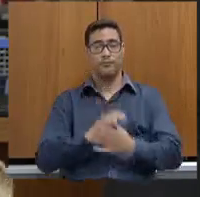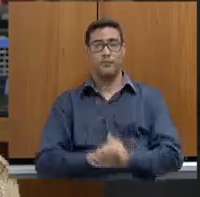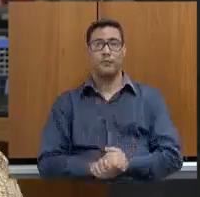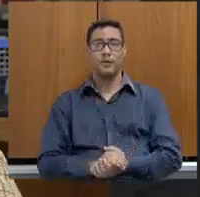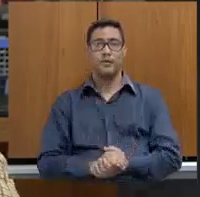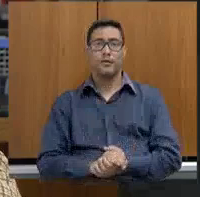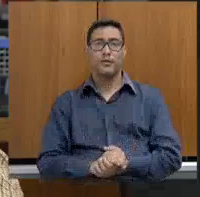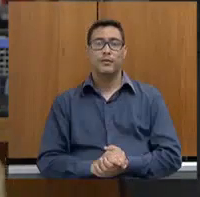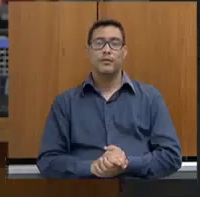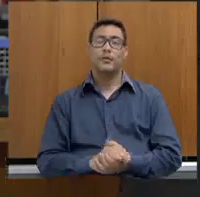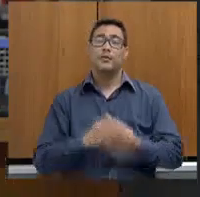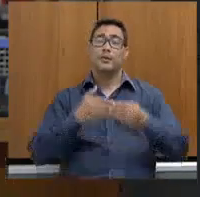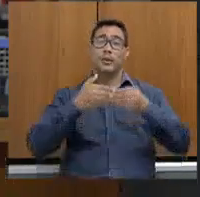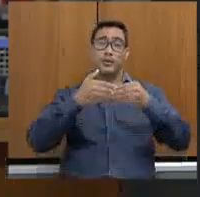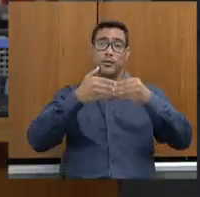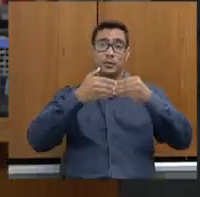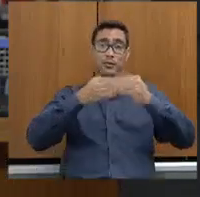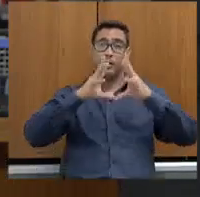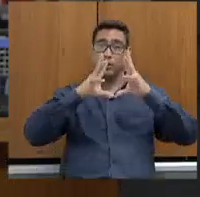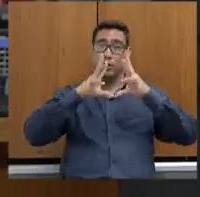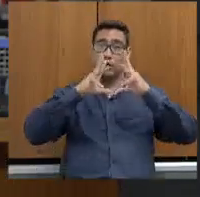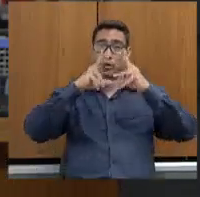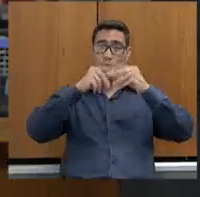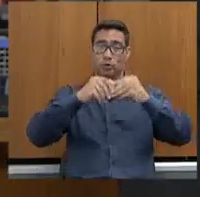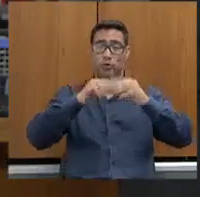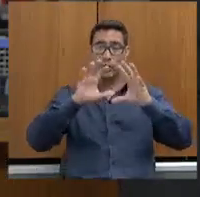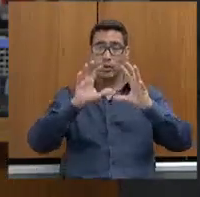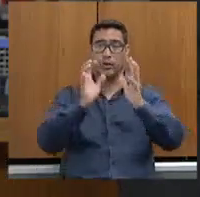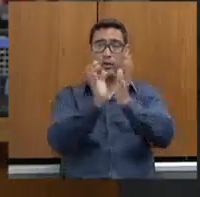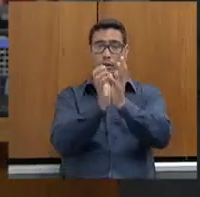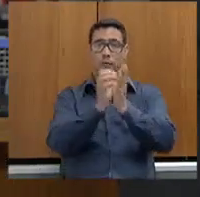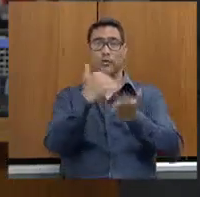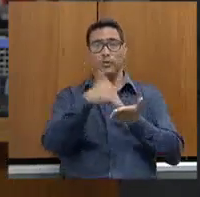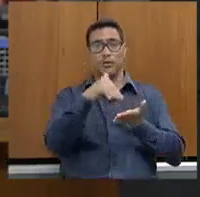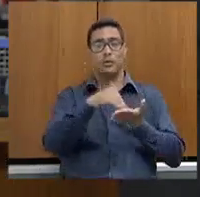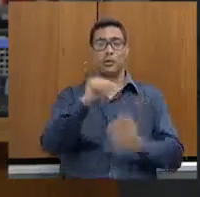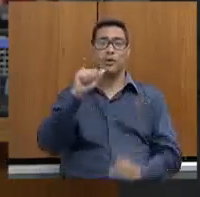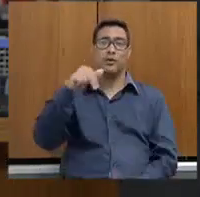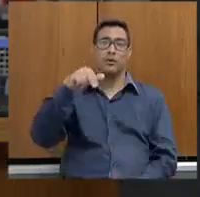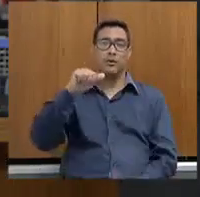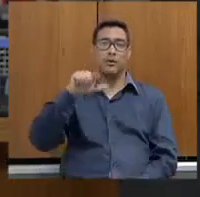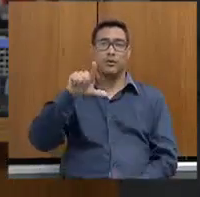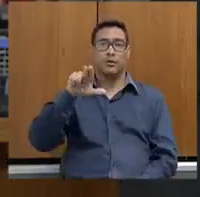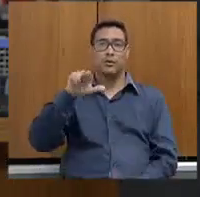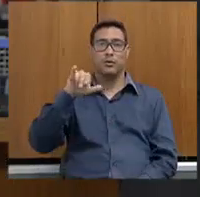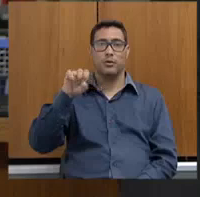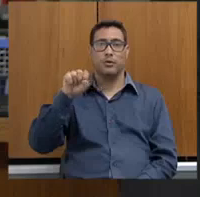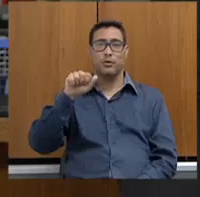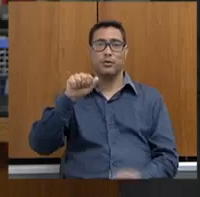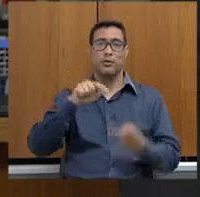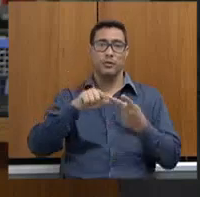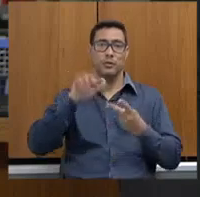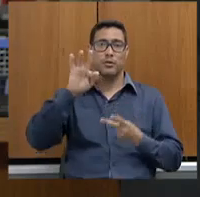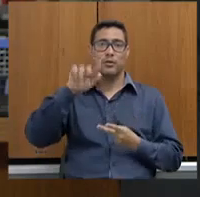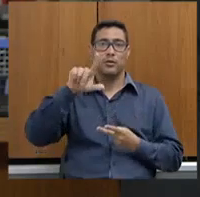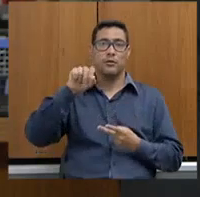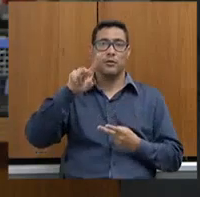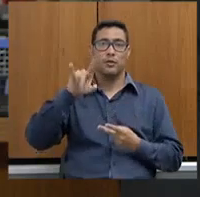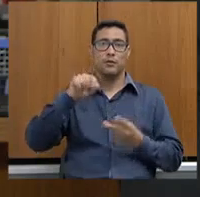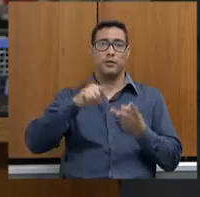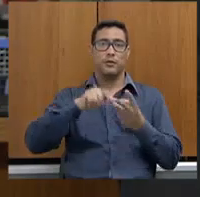a equipe do secretário, a Ana Luíza, a Flávia, a Ana Clara,